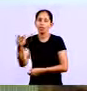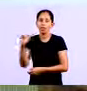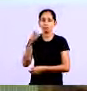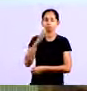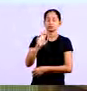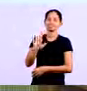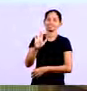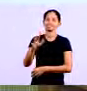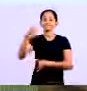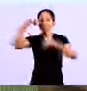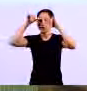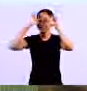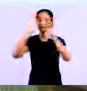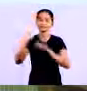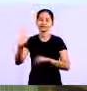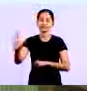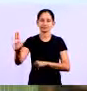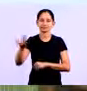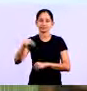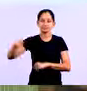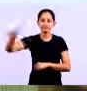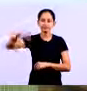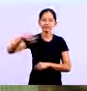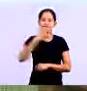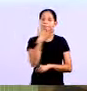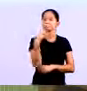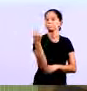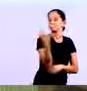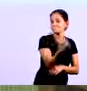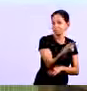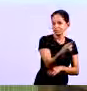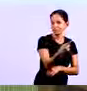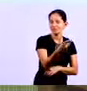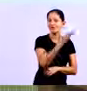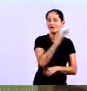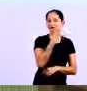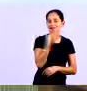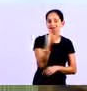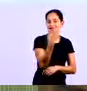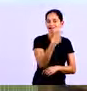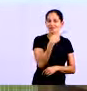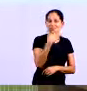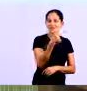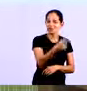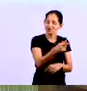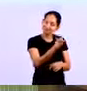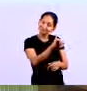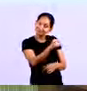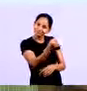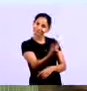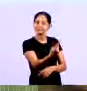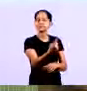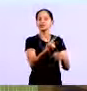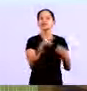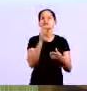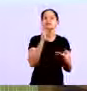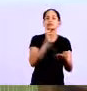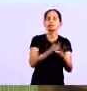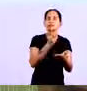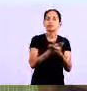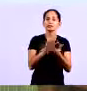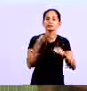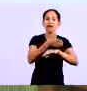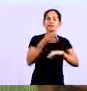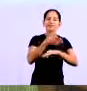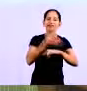ando de perder uma venda Você está evitando De ter problemas Com outras pessoas Que poderiam se tornar Seus clientes Imagine você Se chega em uma loja Que você sempre compra E chega lá E não tem o